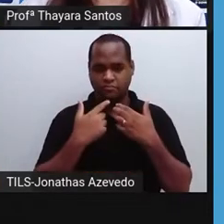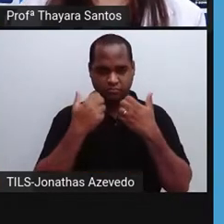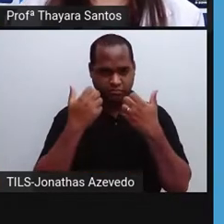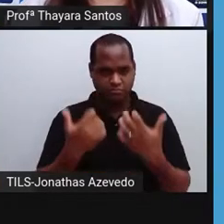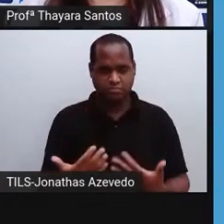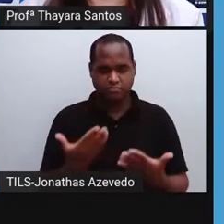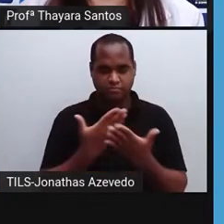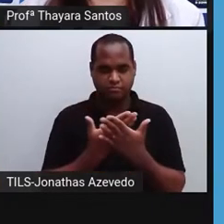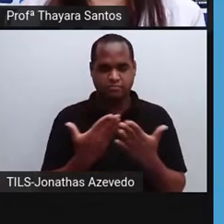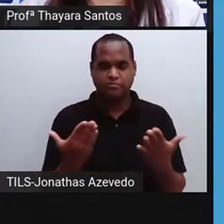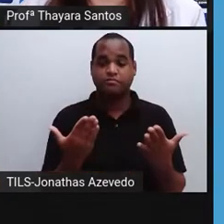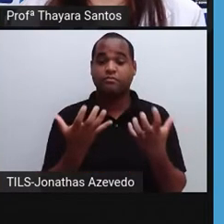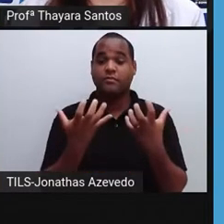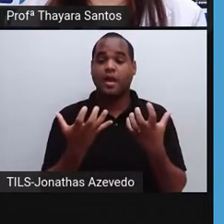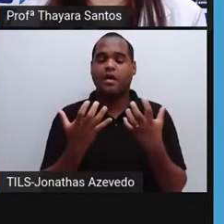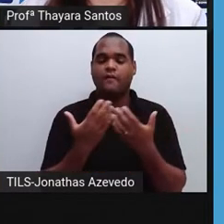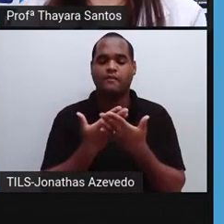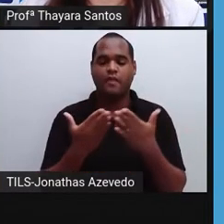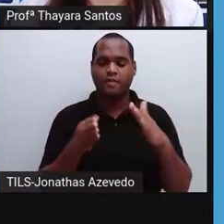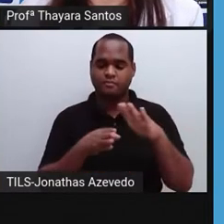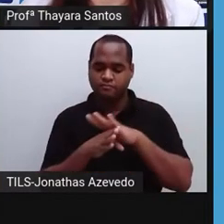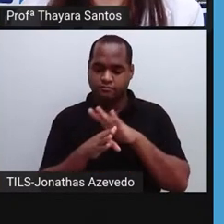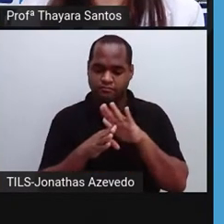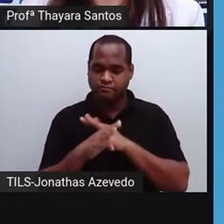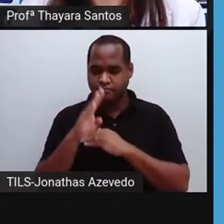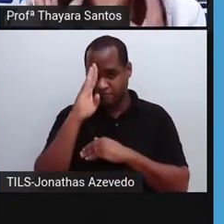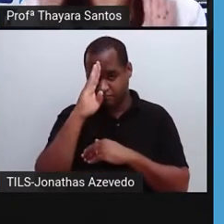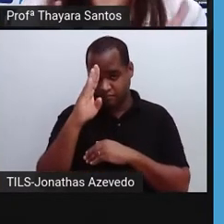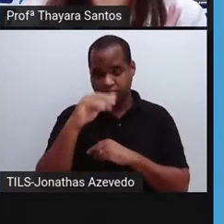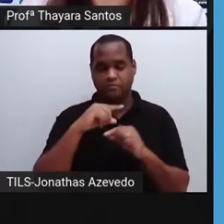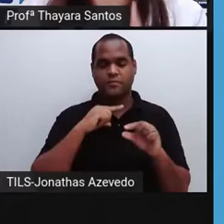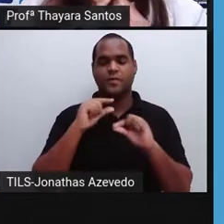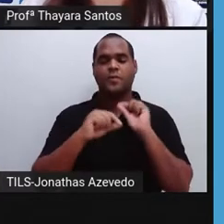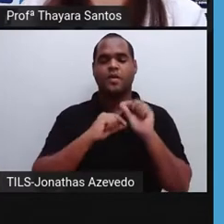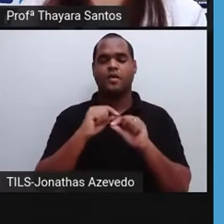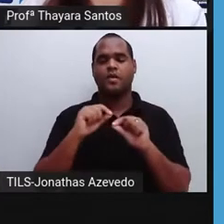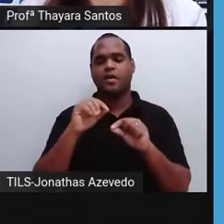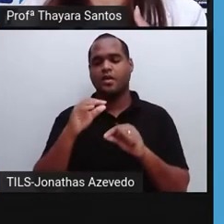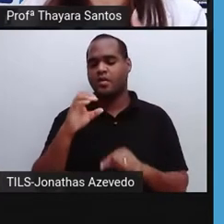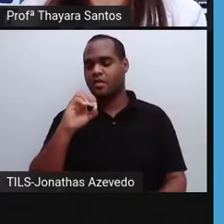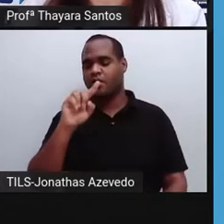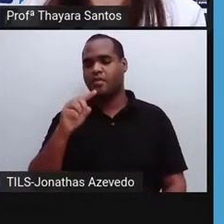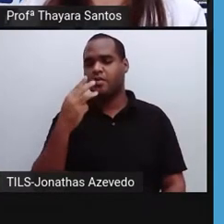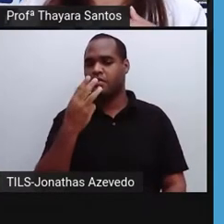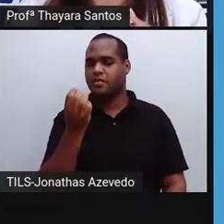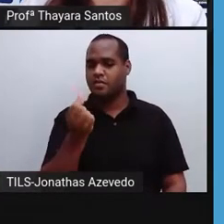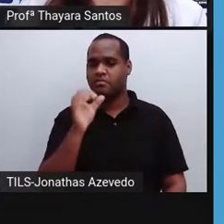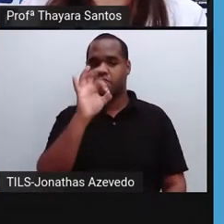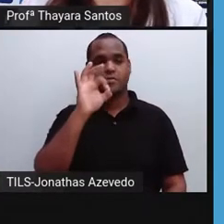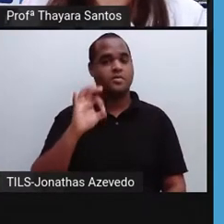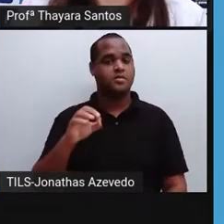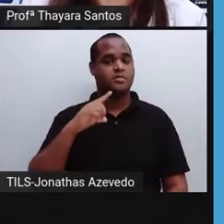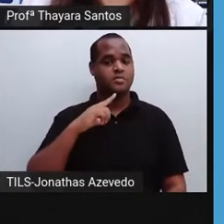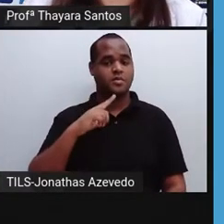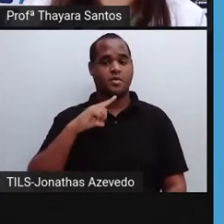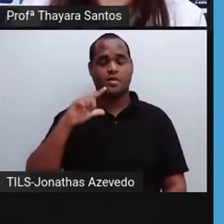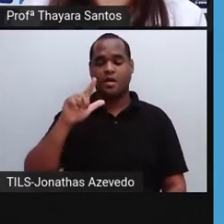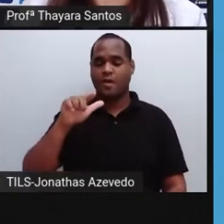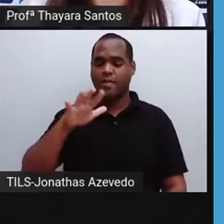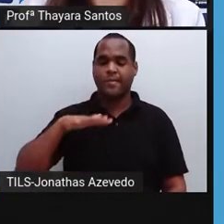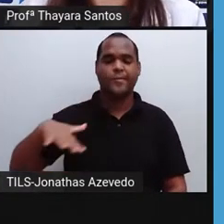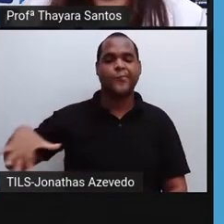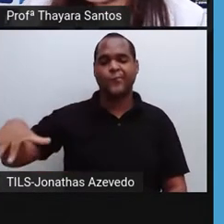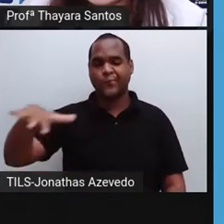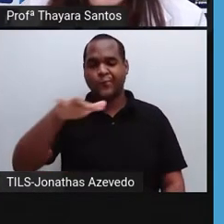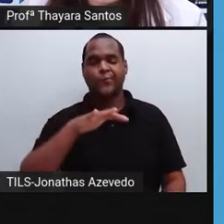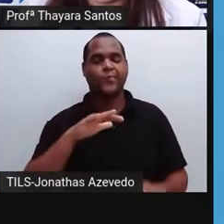isso quer dizer que a gente só tem acesso diretamente a mais ou menos 0,36 de toda a água doce que a gente